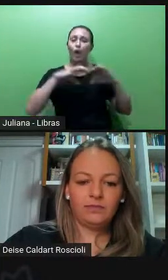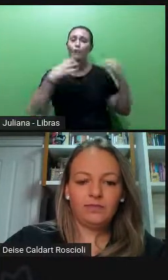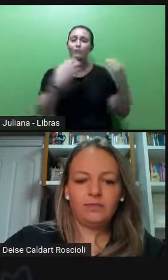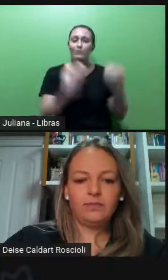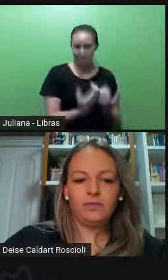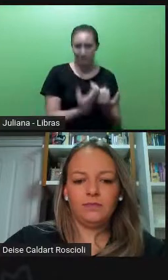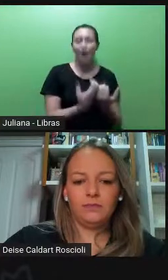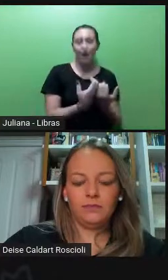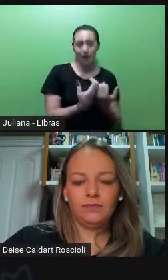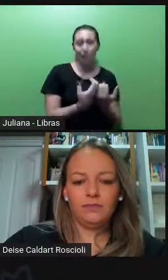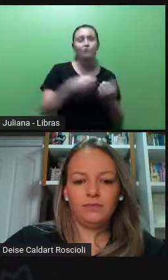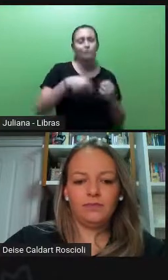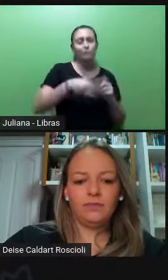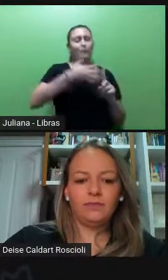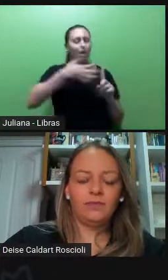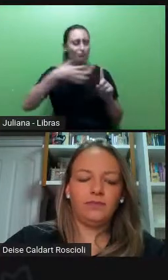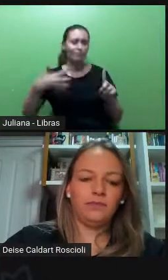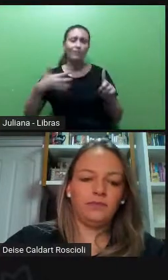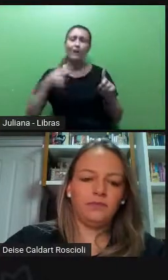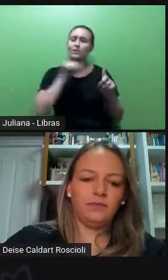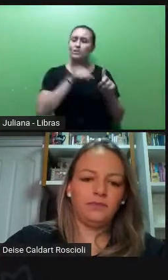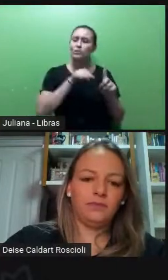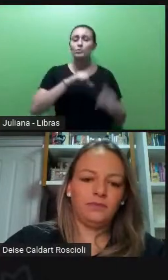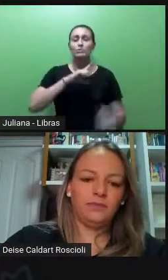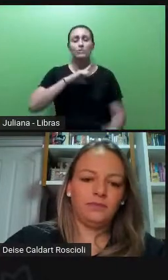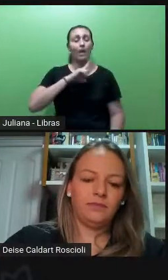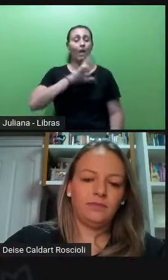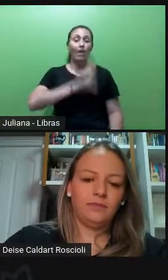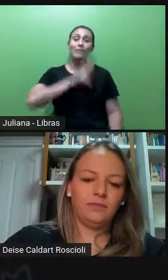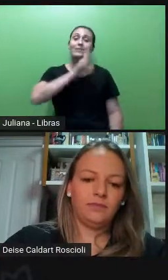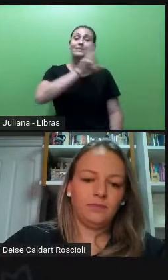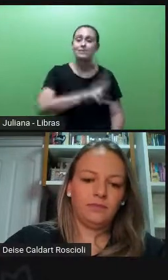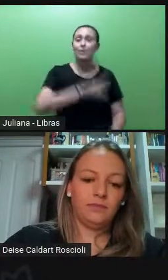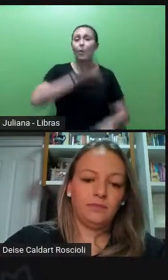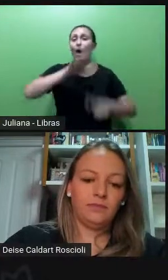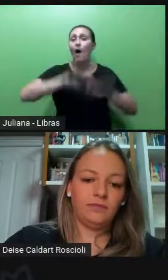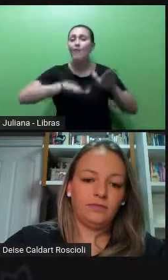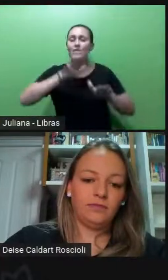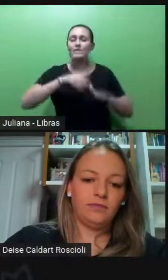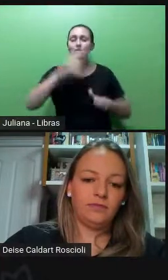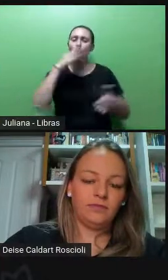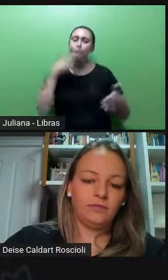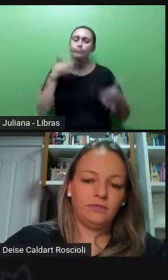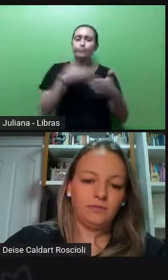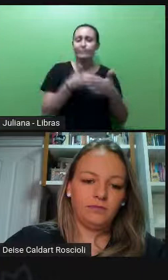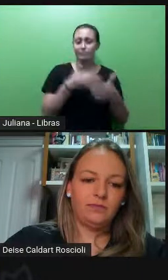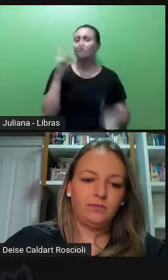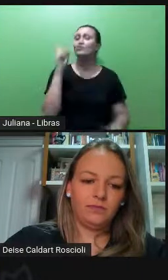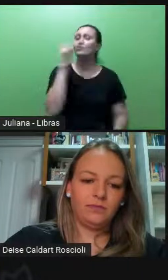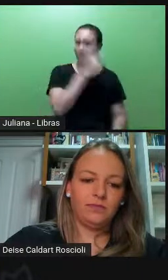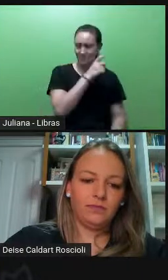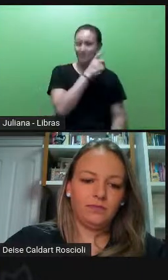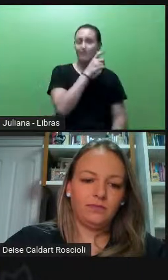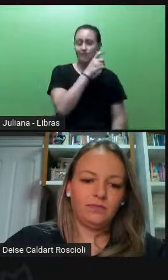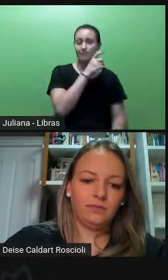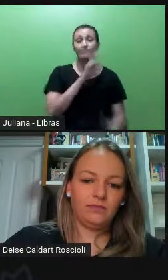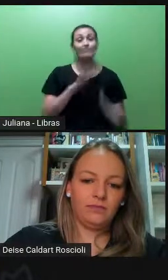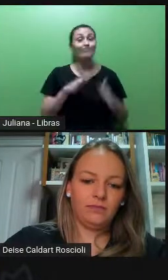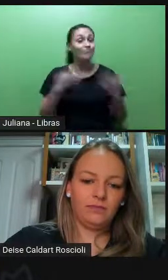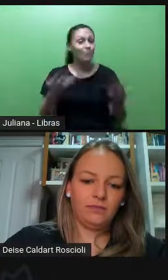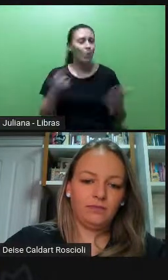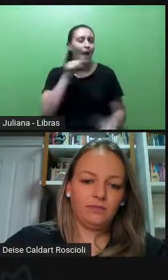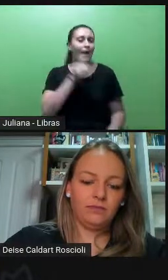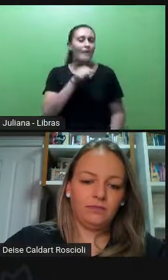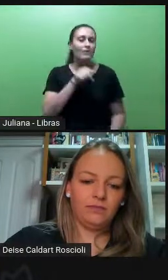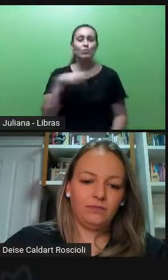classe social baixa representa, em alguns momentos, dificultadores e até barreiras. Então, é disso que se